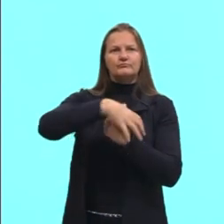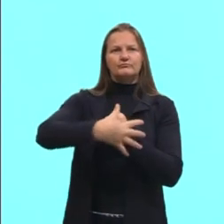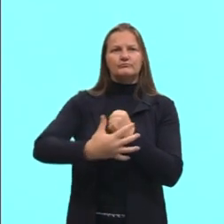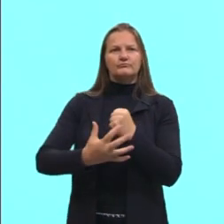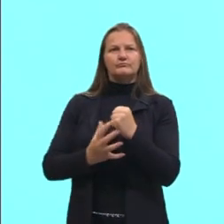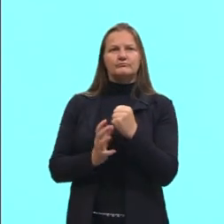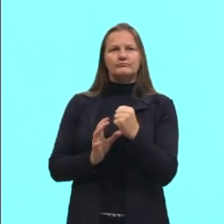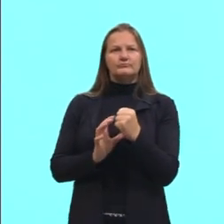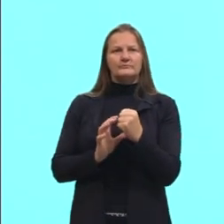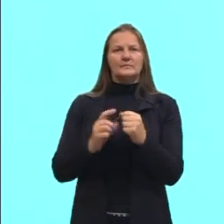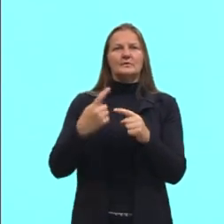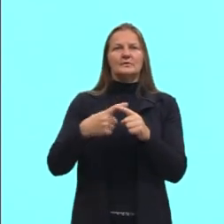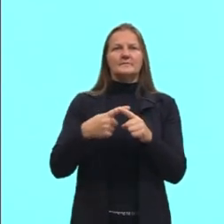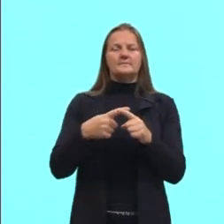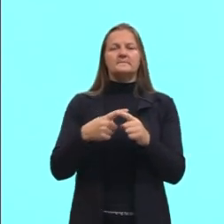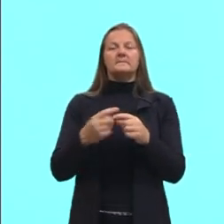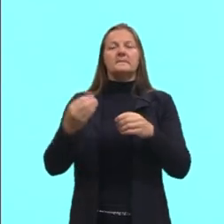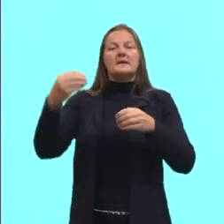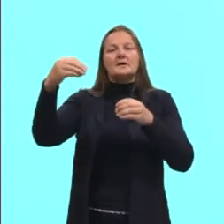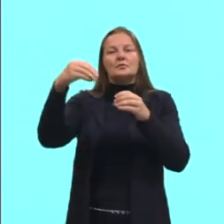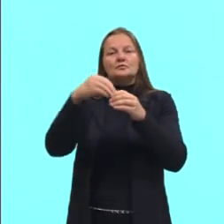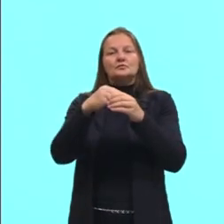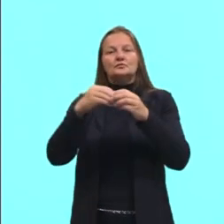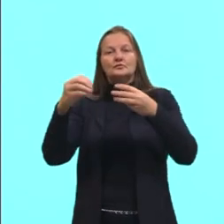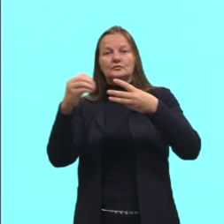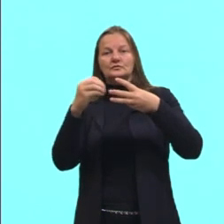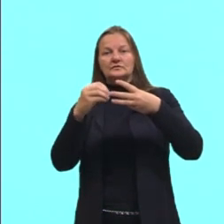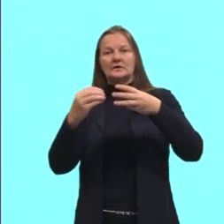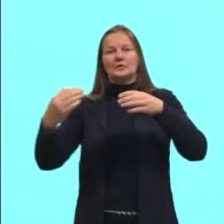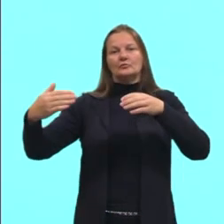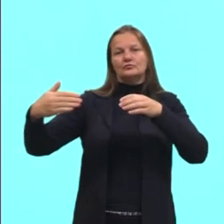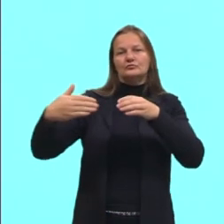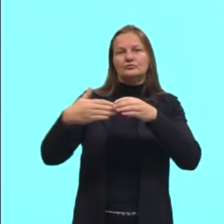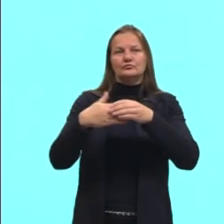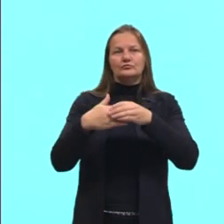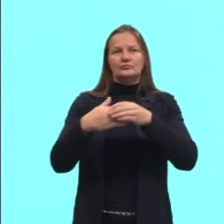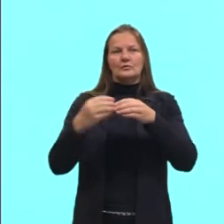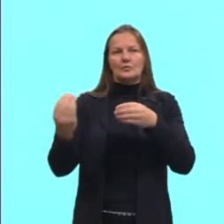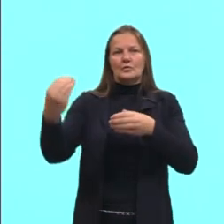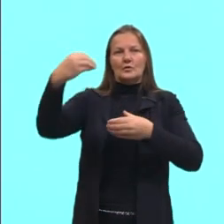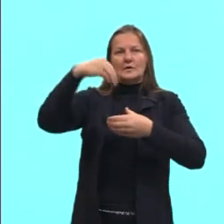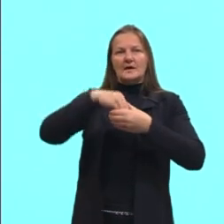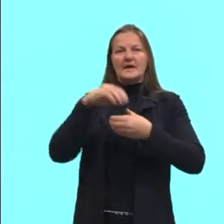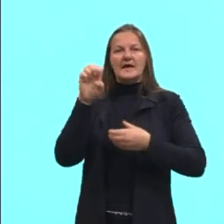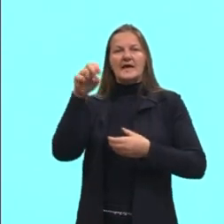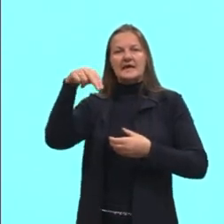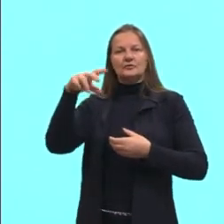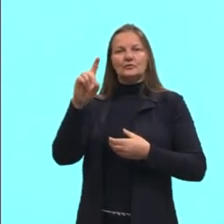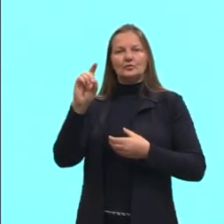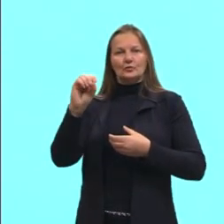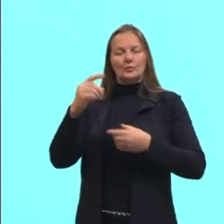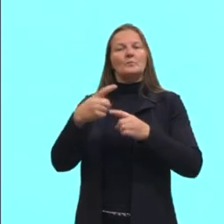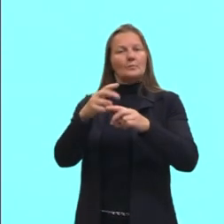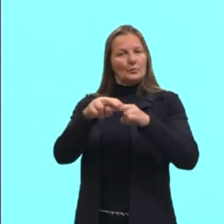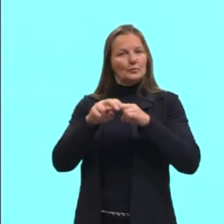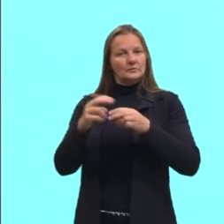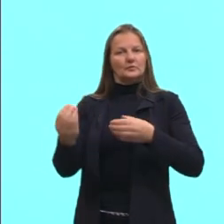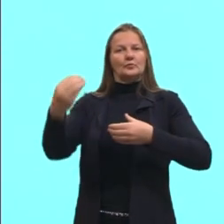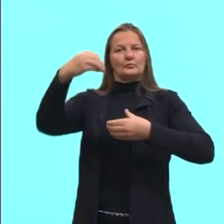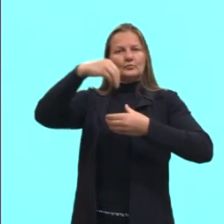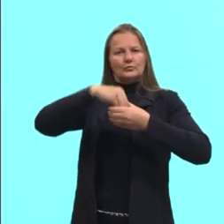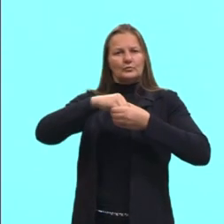E aí, eles entraram na célula, tá? Eles vieram para o interior dessa célula buscando proteção,